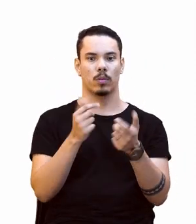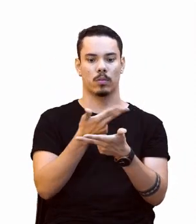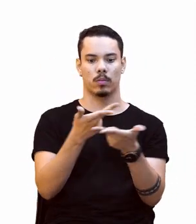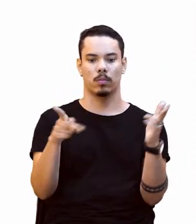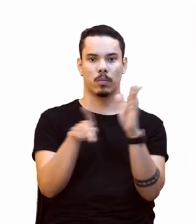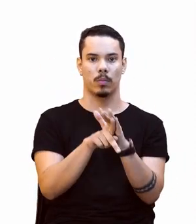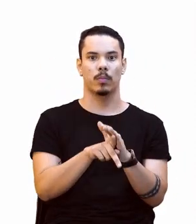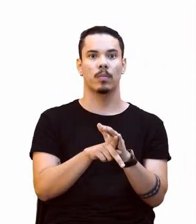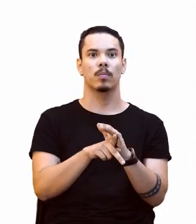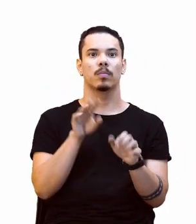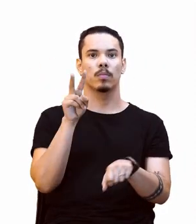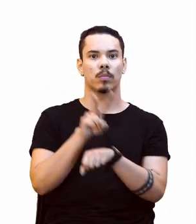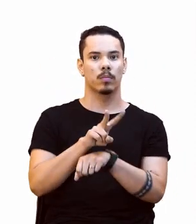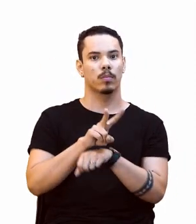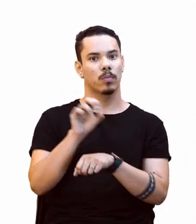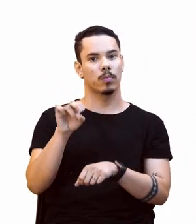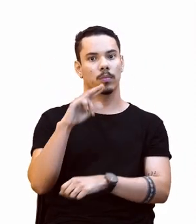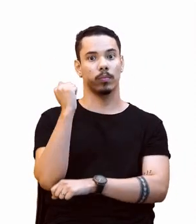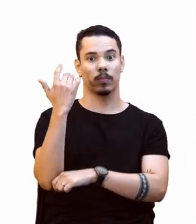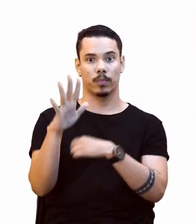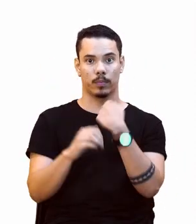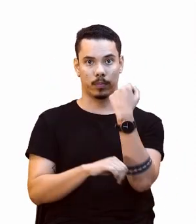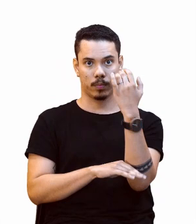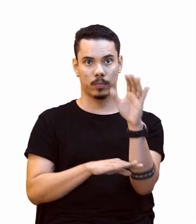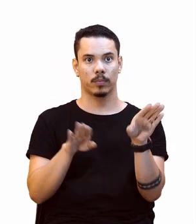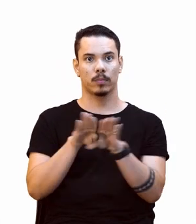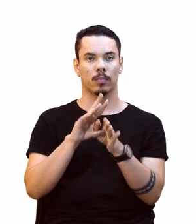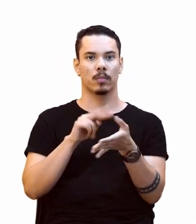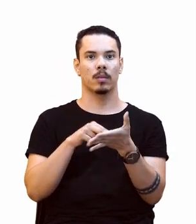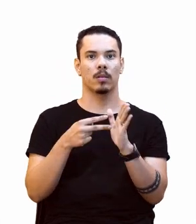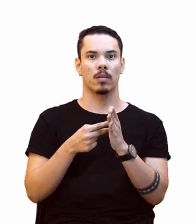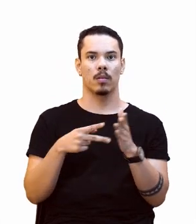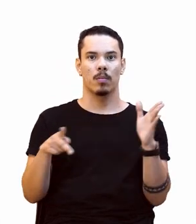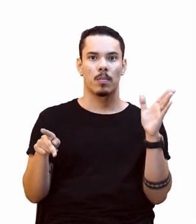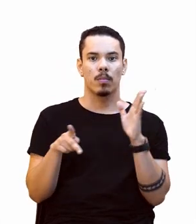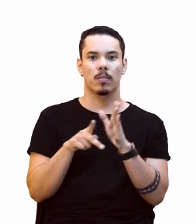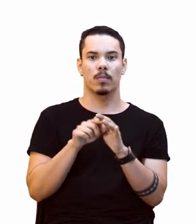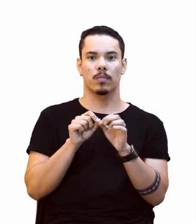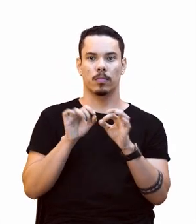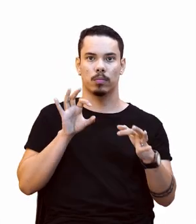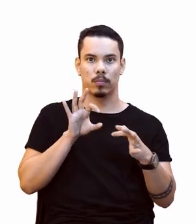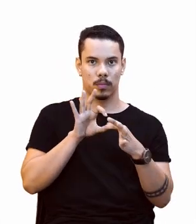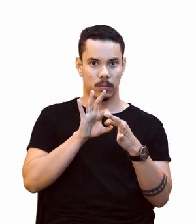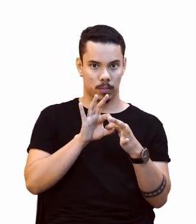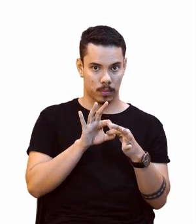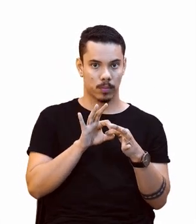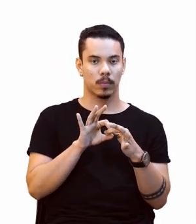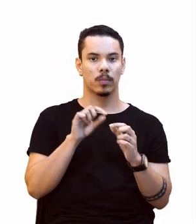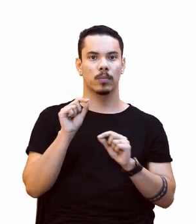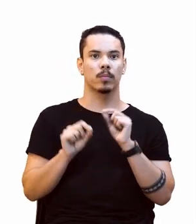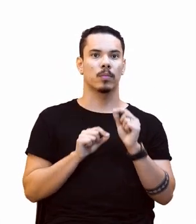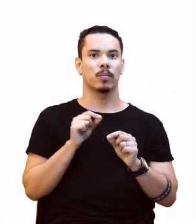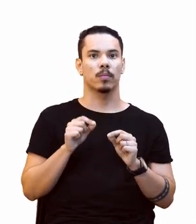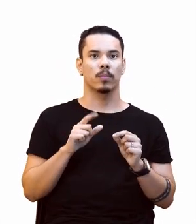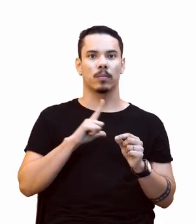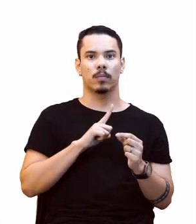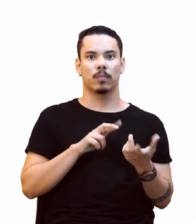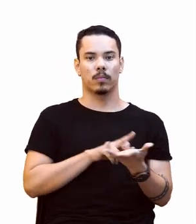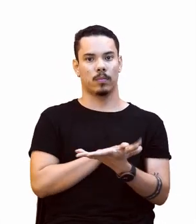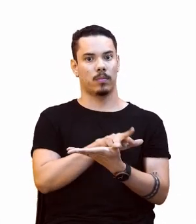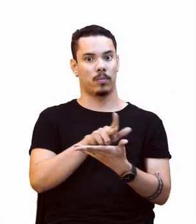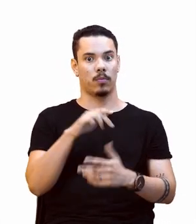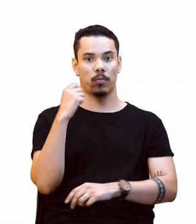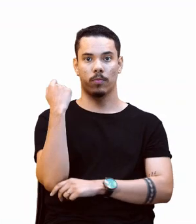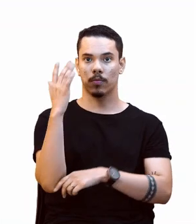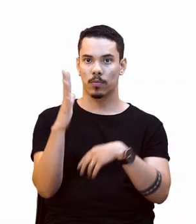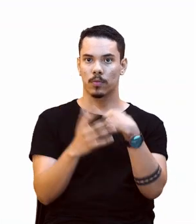ou fragmentos de florestas. Uma faixa de vegetação que faz a ligação entre grandes fragmentos de florestas ou